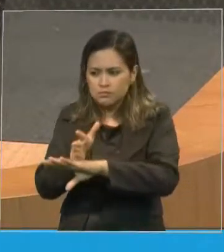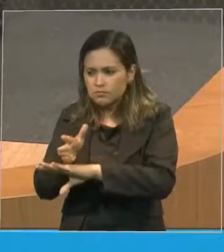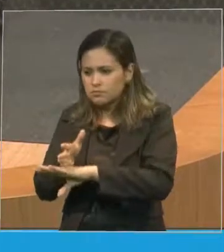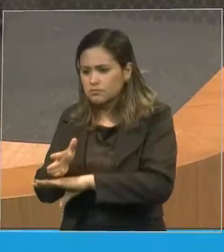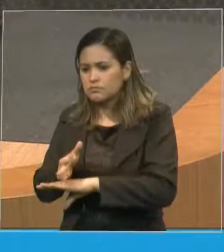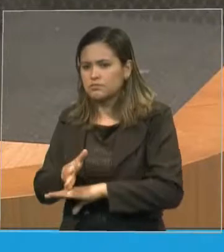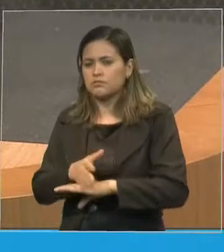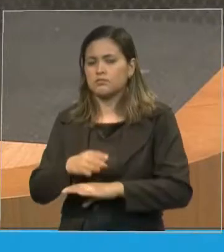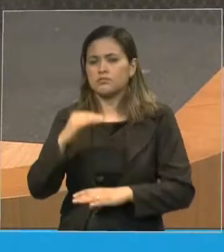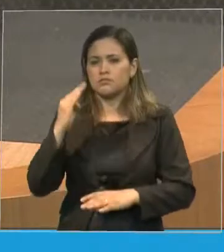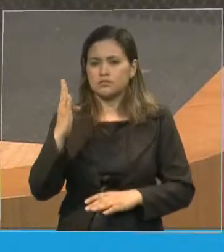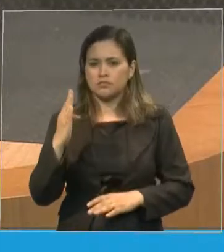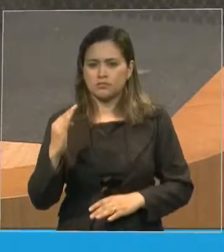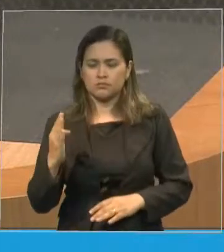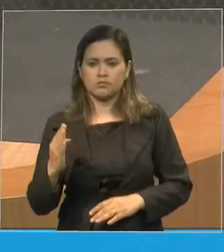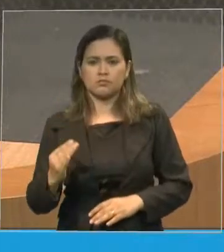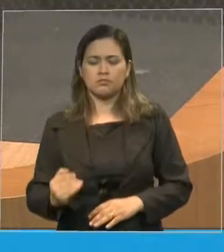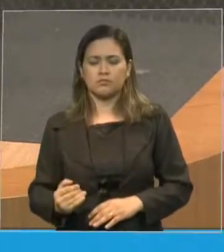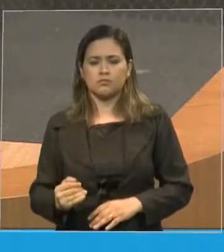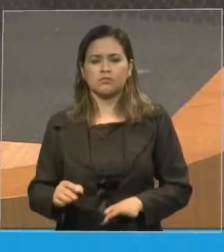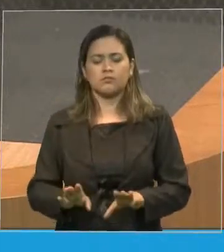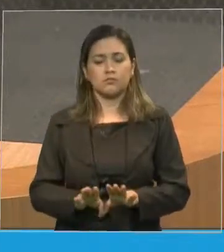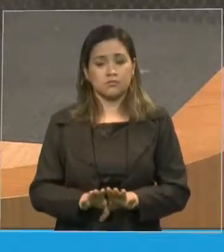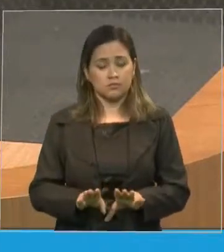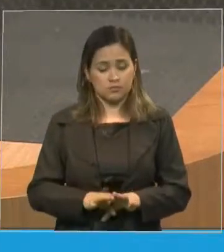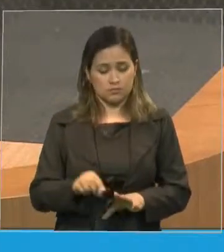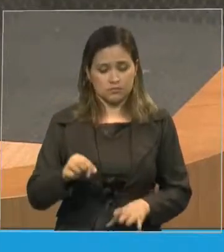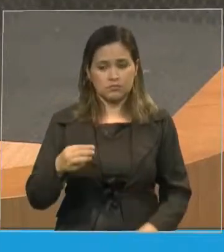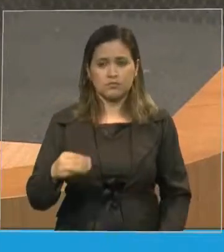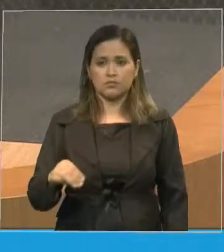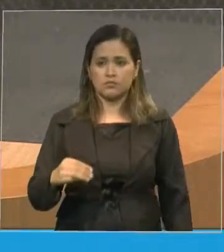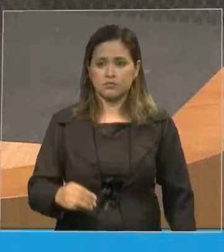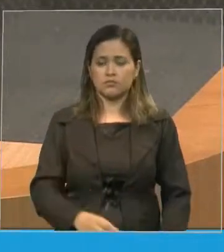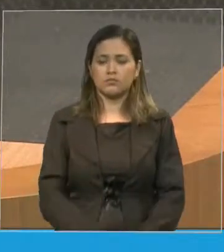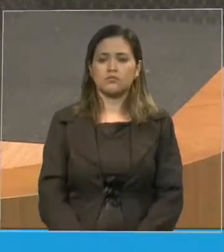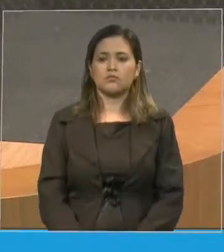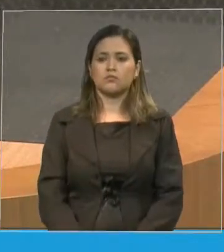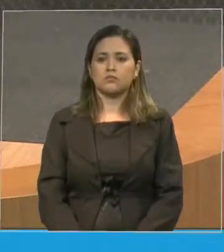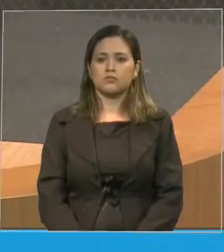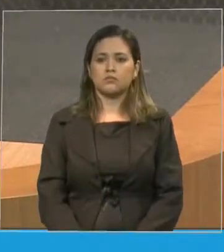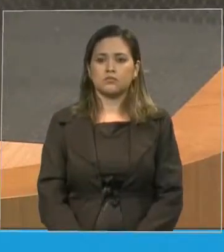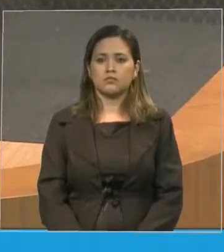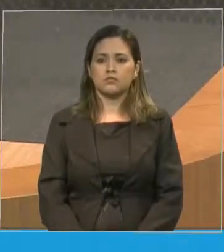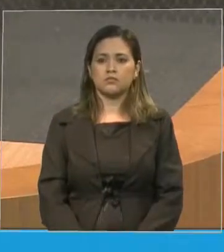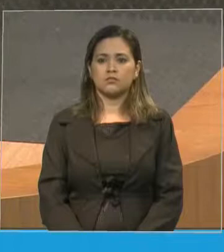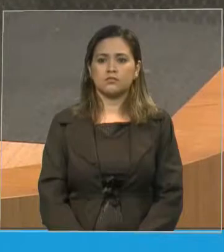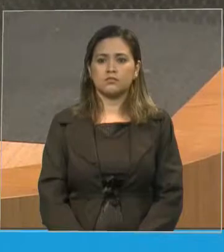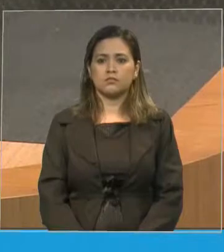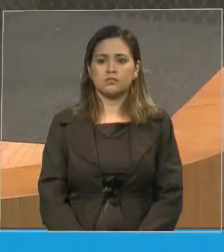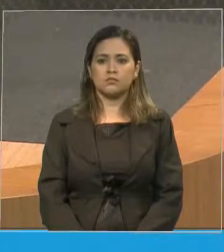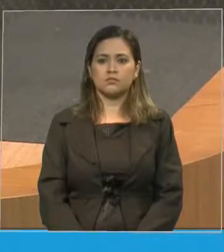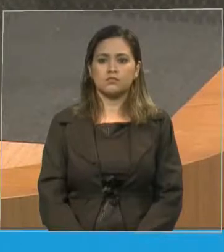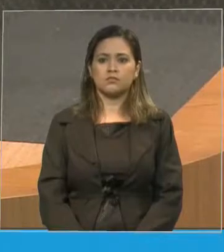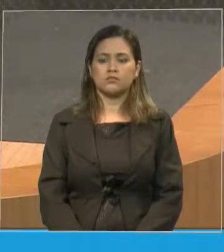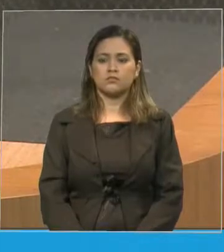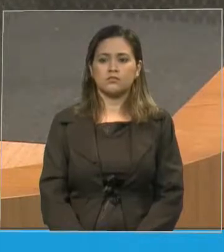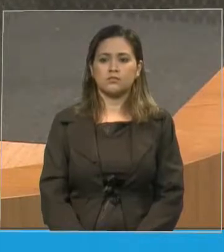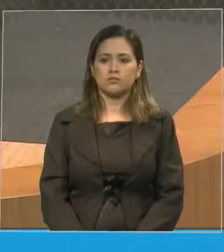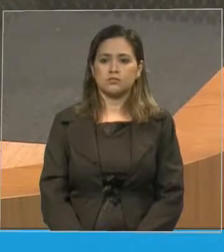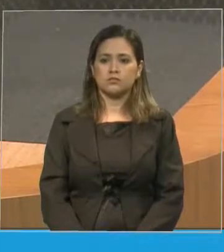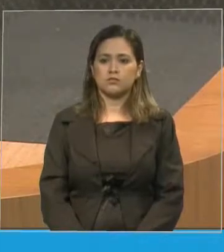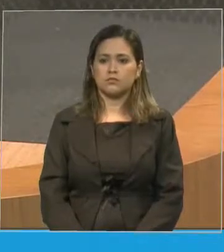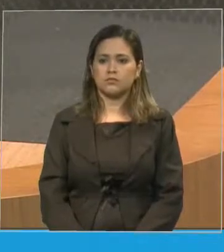o Maranhão. Que o Senhor Deus recompense, e a minha gratidão,